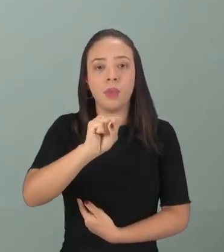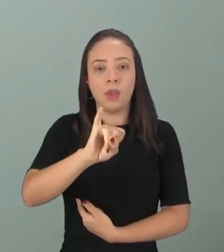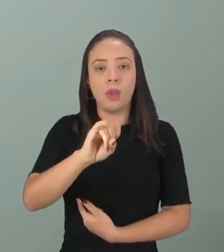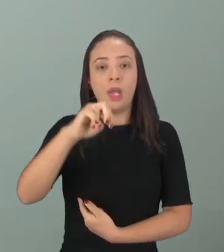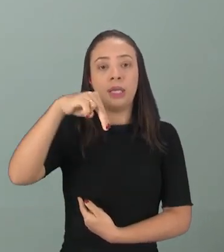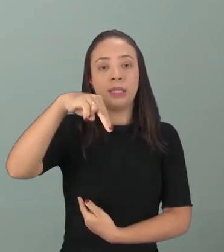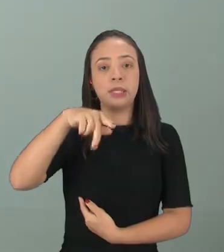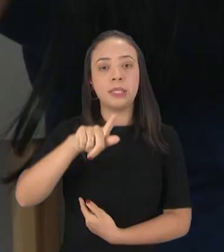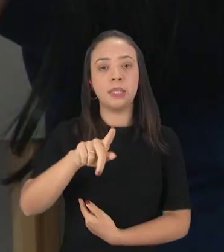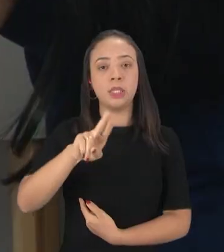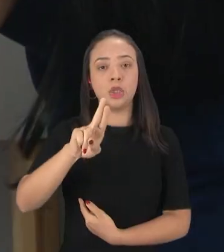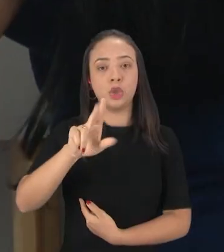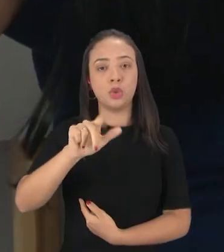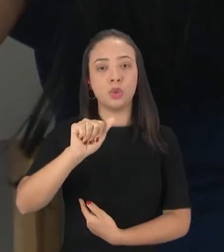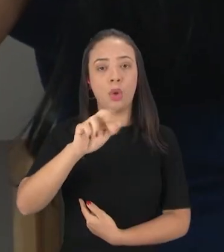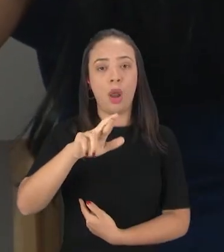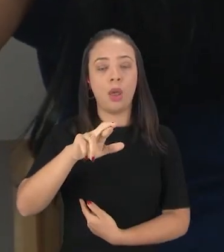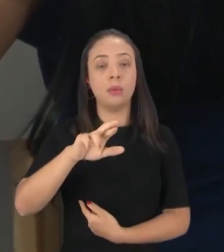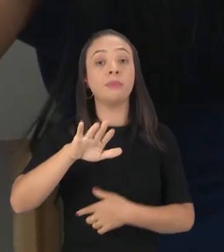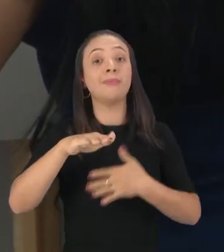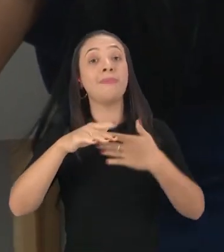uma. Quando eu falo várias,